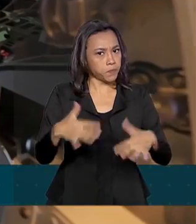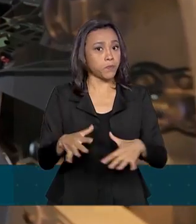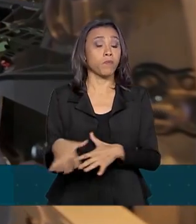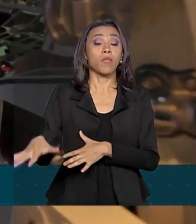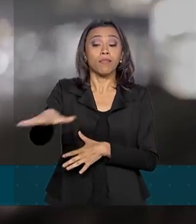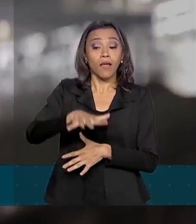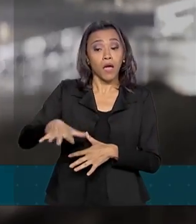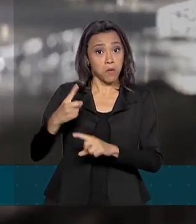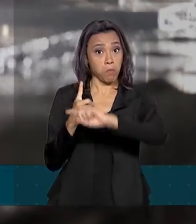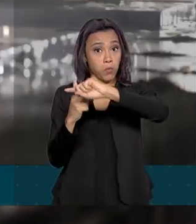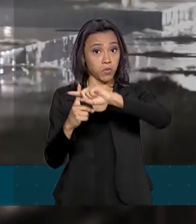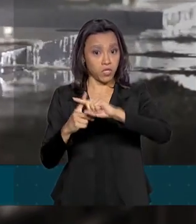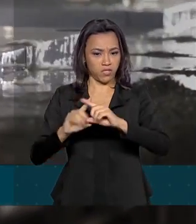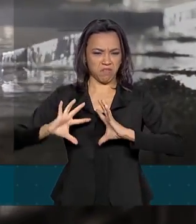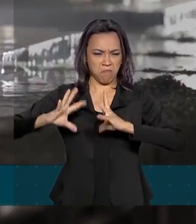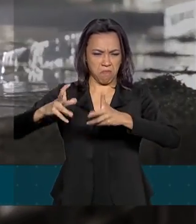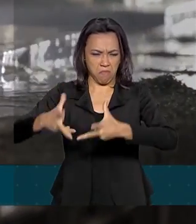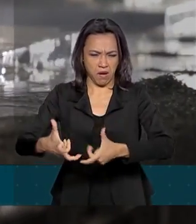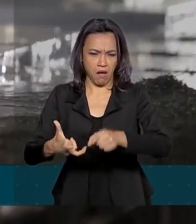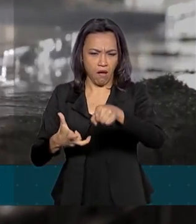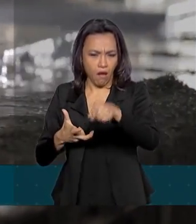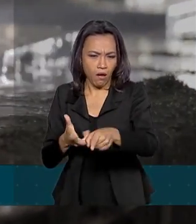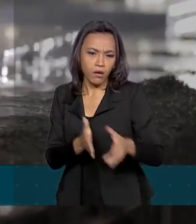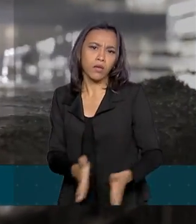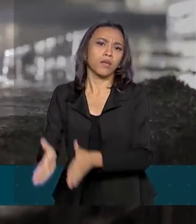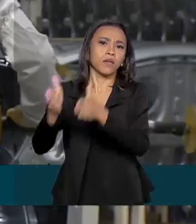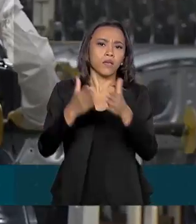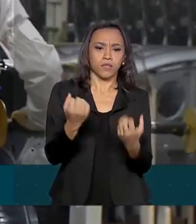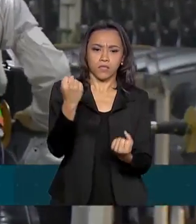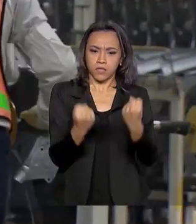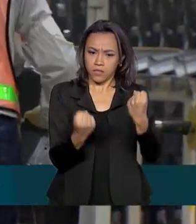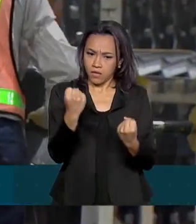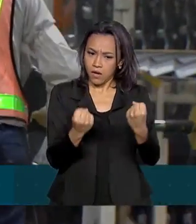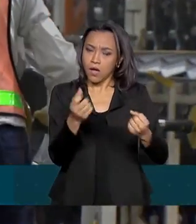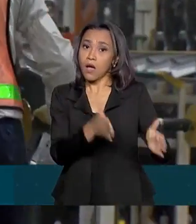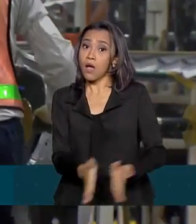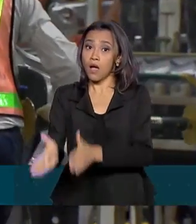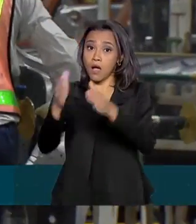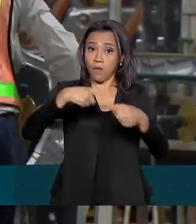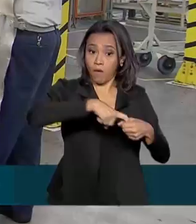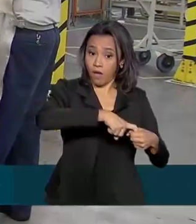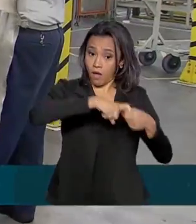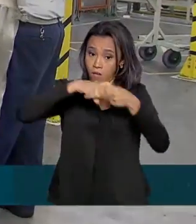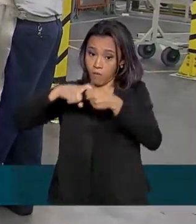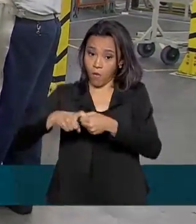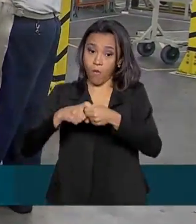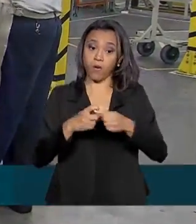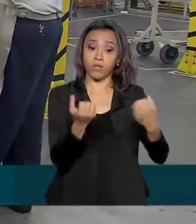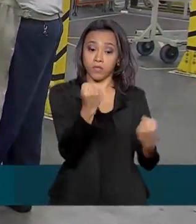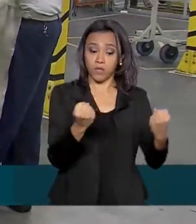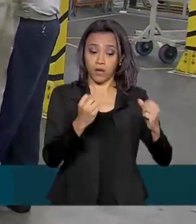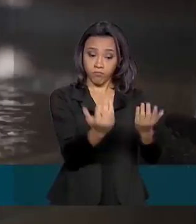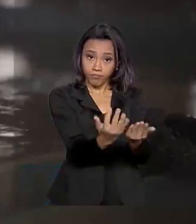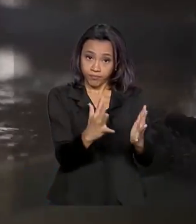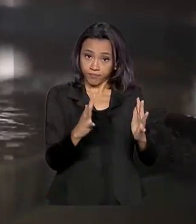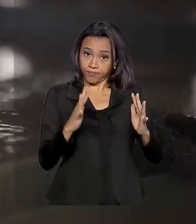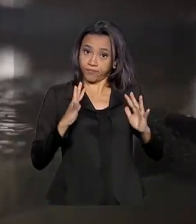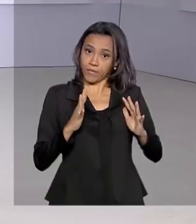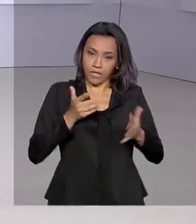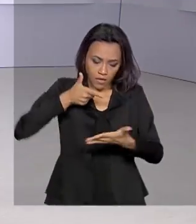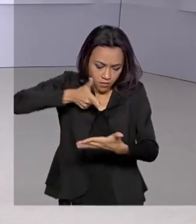em setores como de máquinas e equipamentos, veículos automotores, reboques e carrocerias e metalurgia.